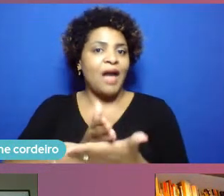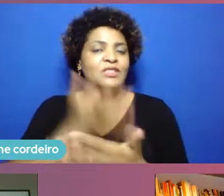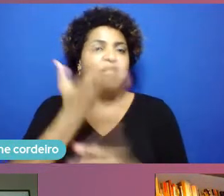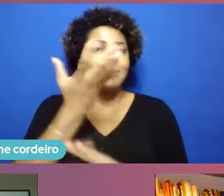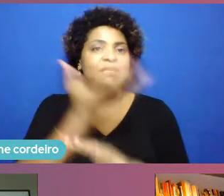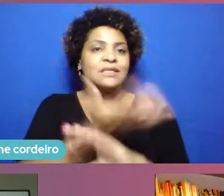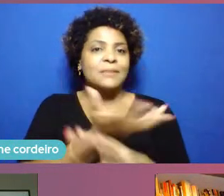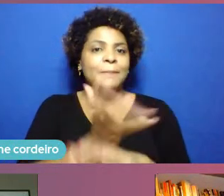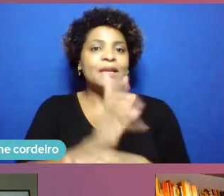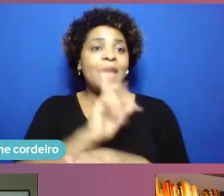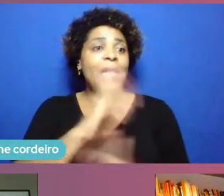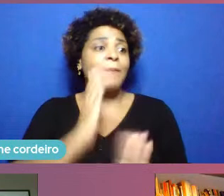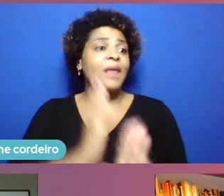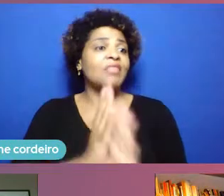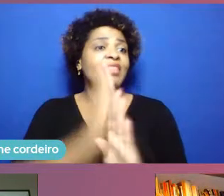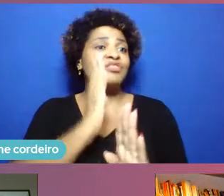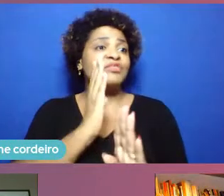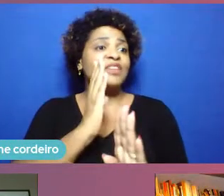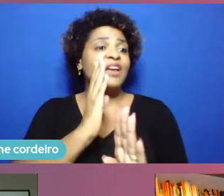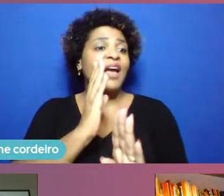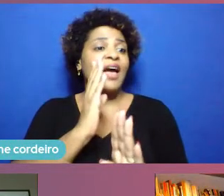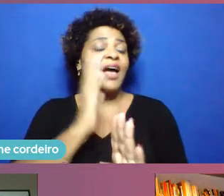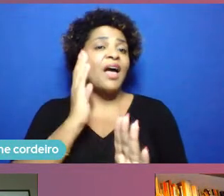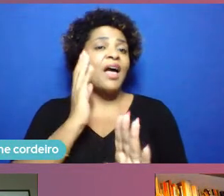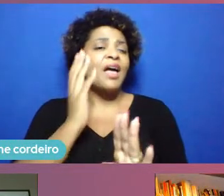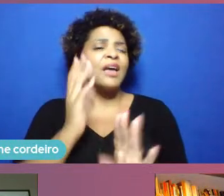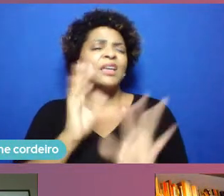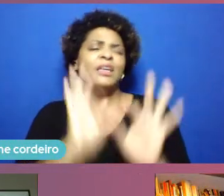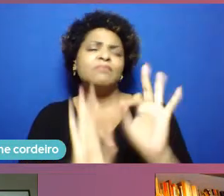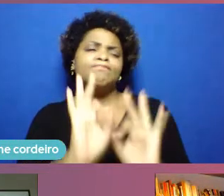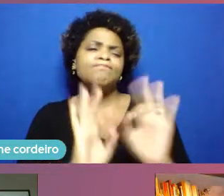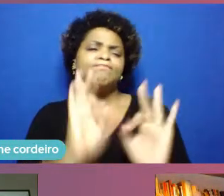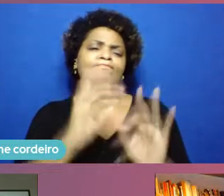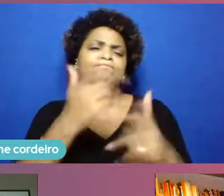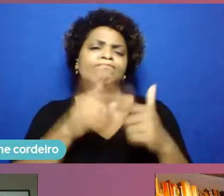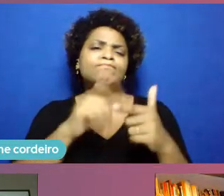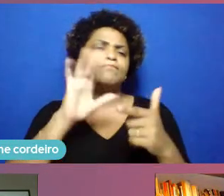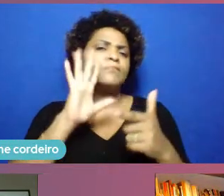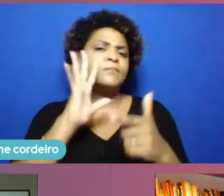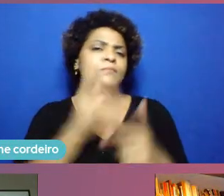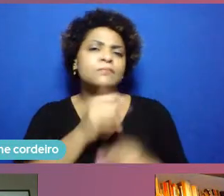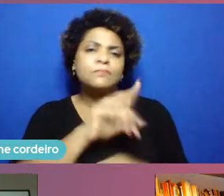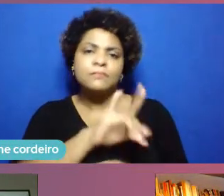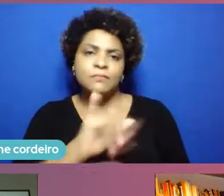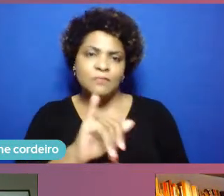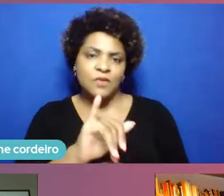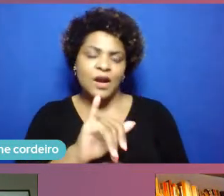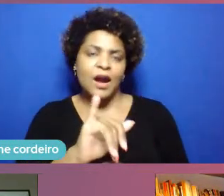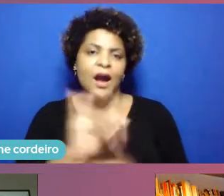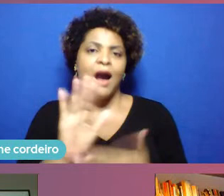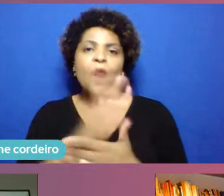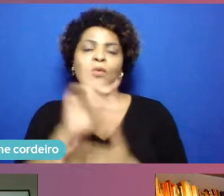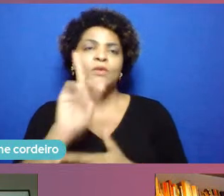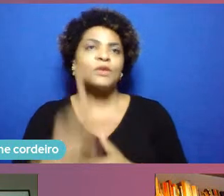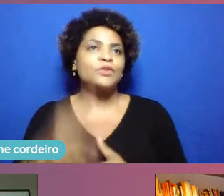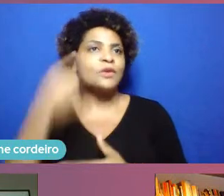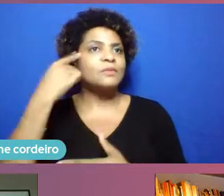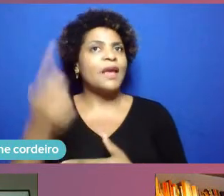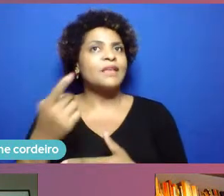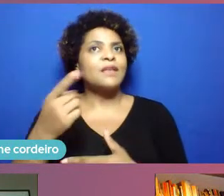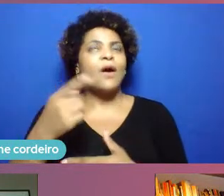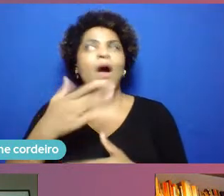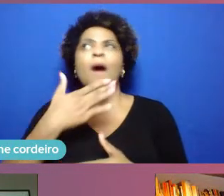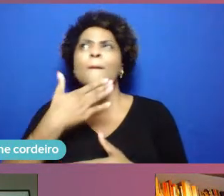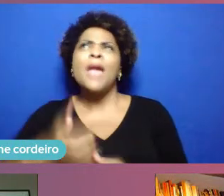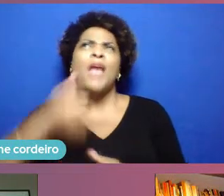refinar o problema que você vai resolver que as pessoas pensam normalmente que o grande da inovação é a ideia não a ideia é